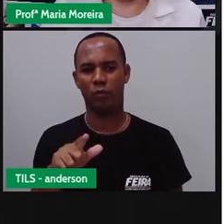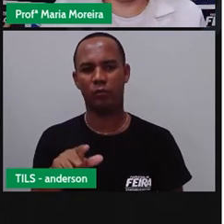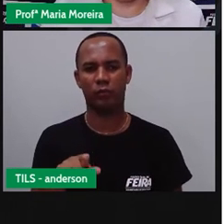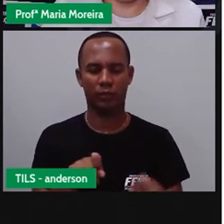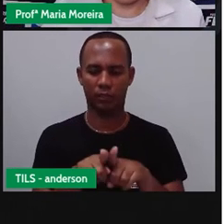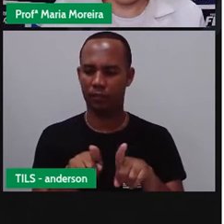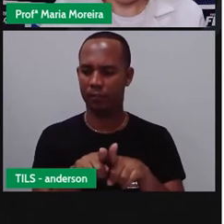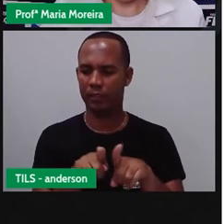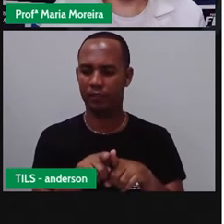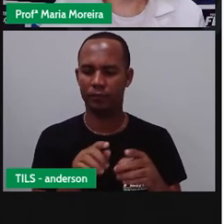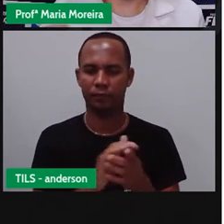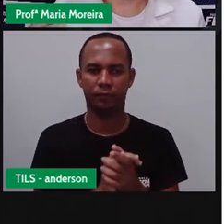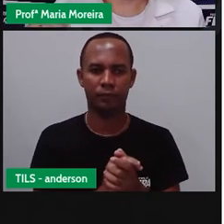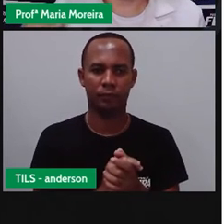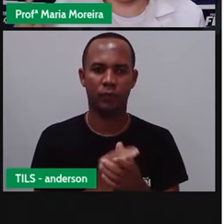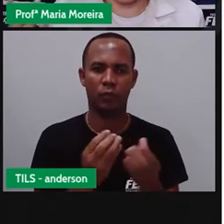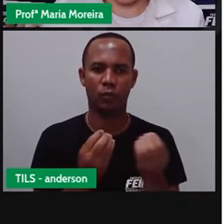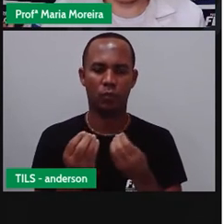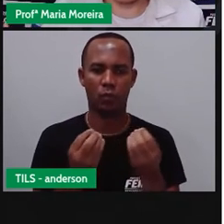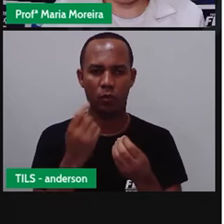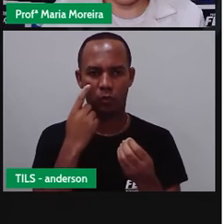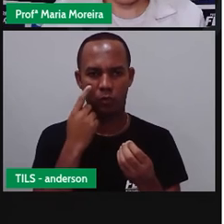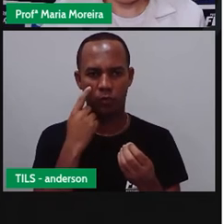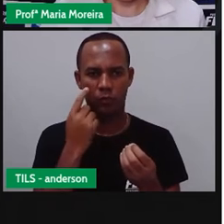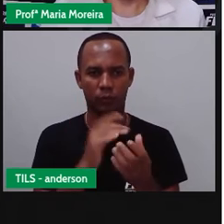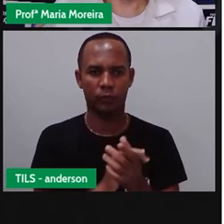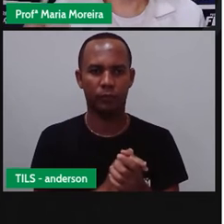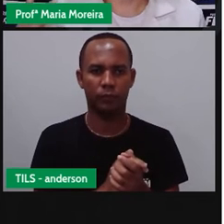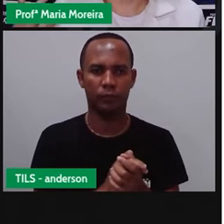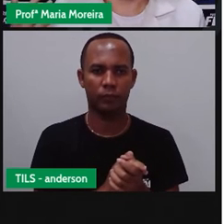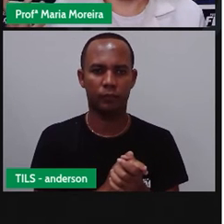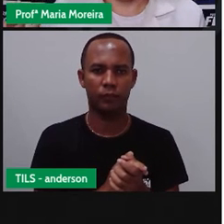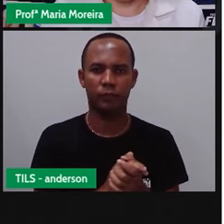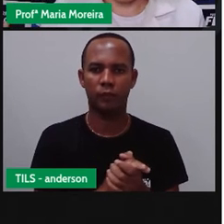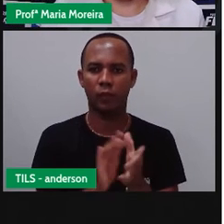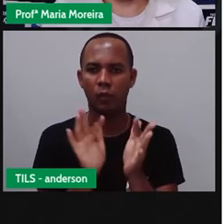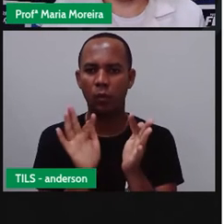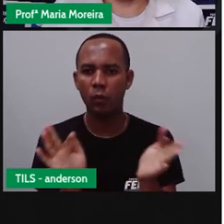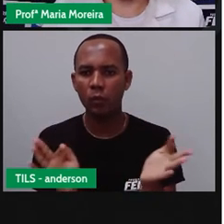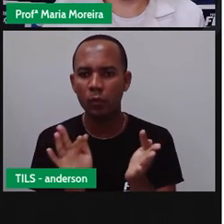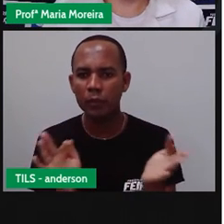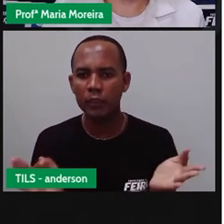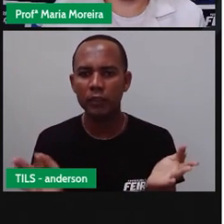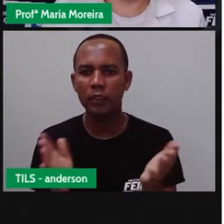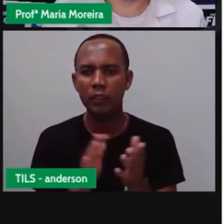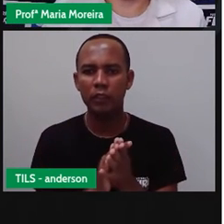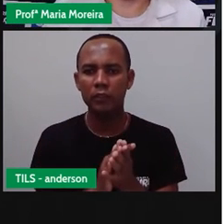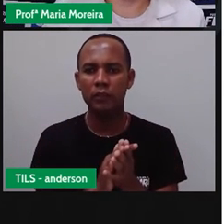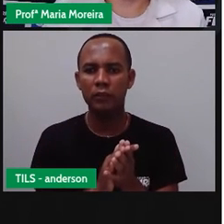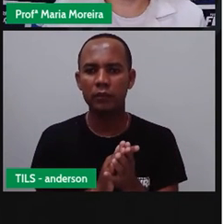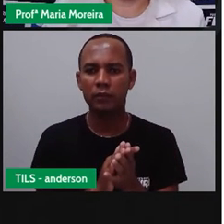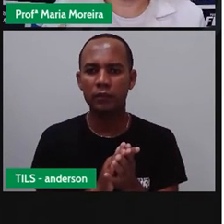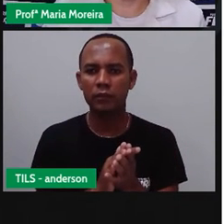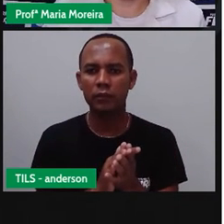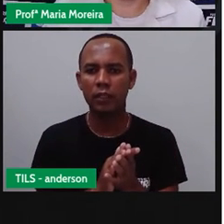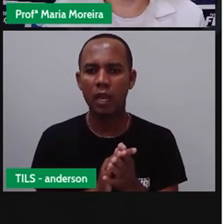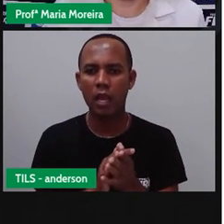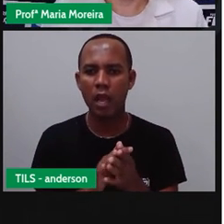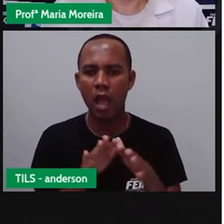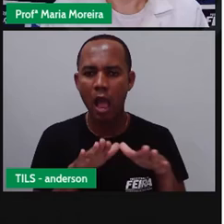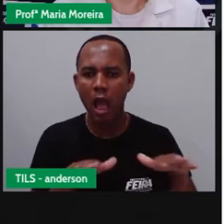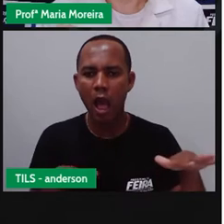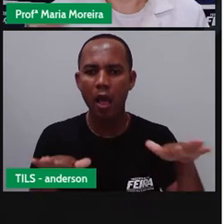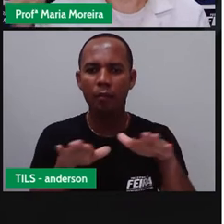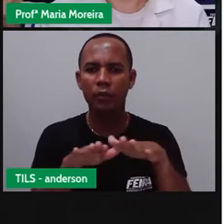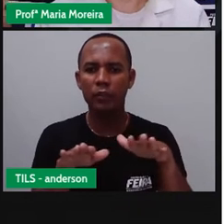Honra, harmonia, honestidade, né? Humildade. Então, se escreve no início justamente para